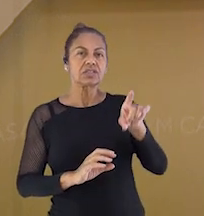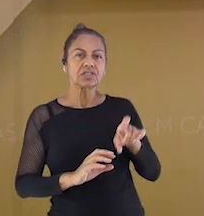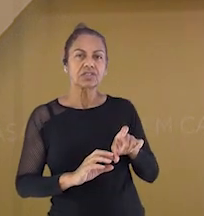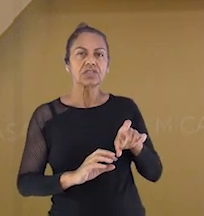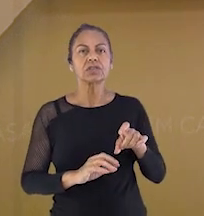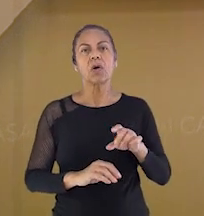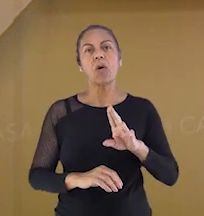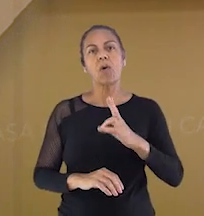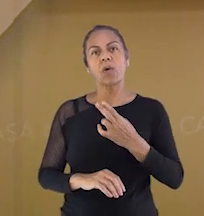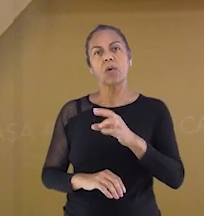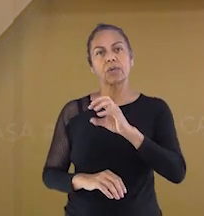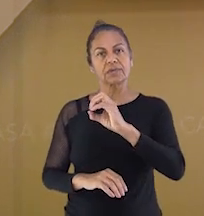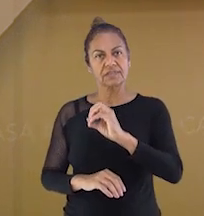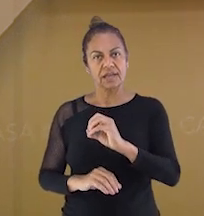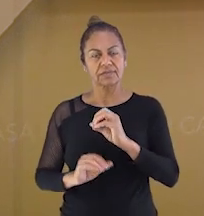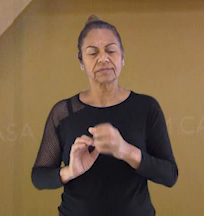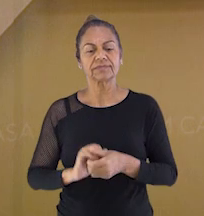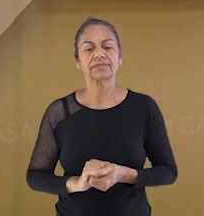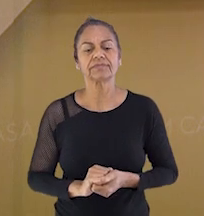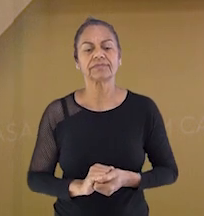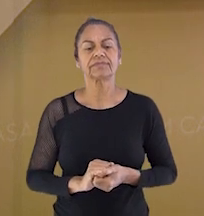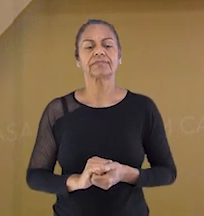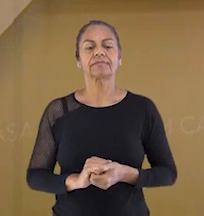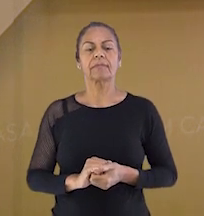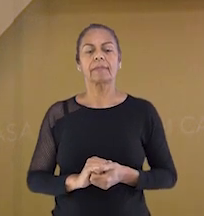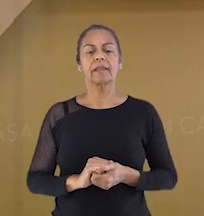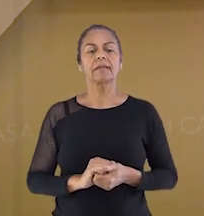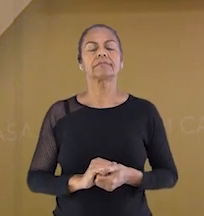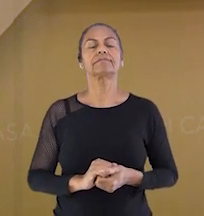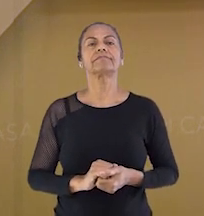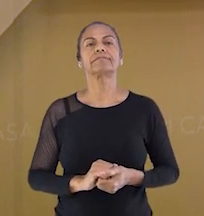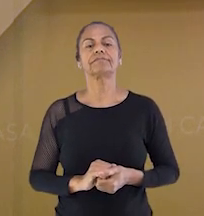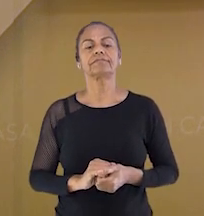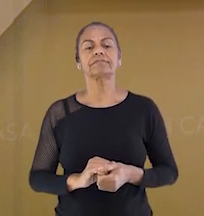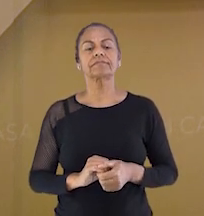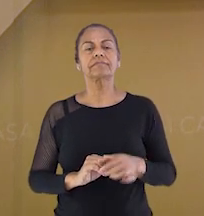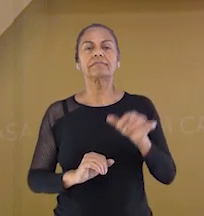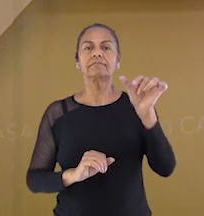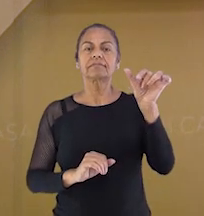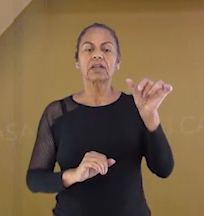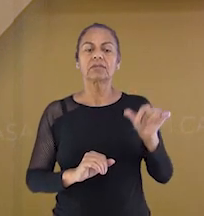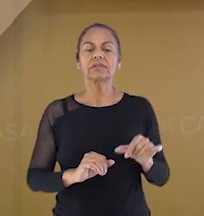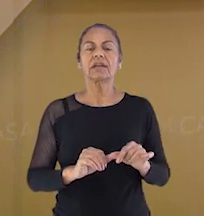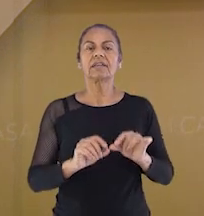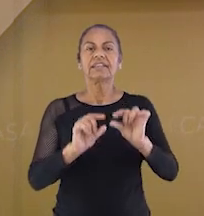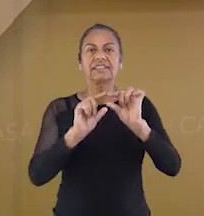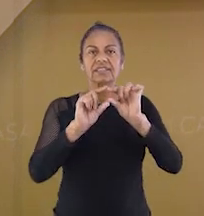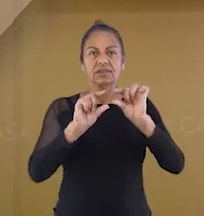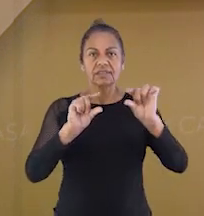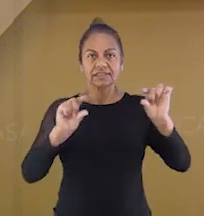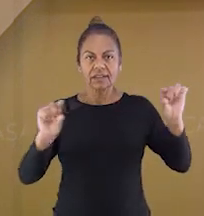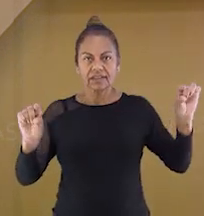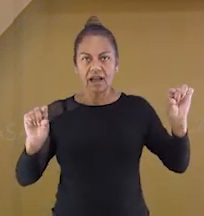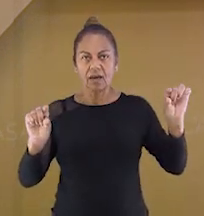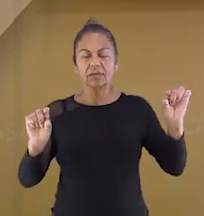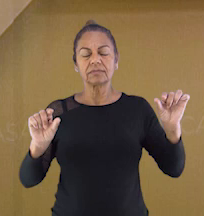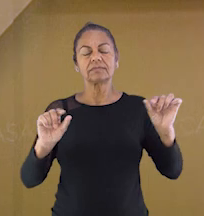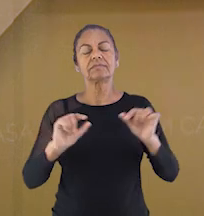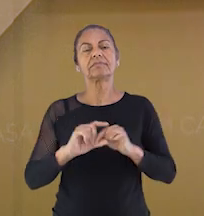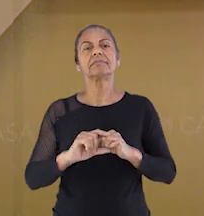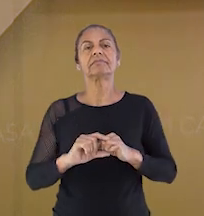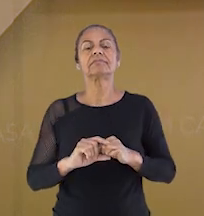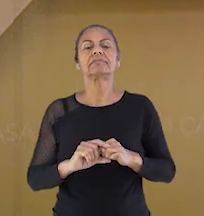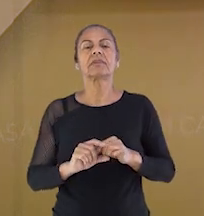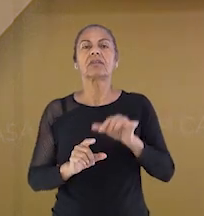formar primeiro uma linha. Com três símbolos iguais, ou seja, na horizontal,